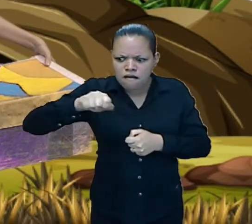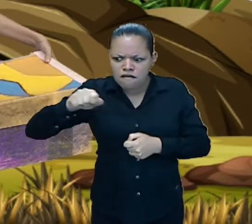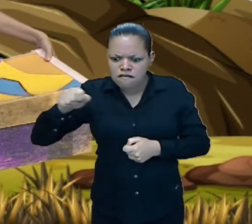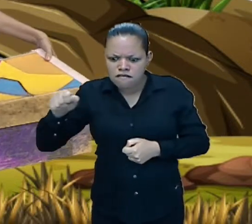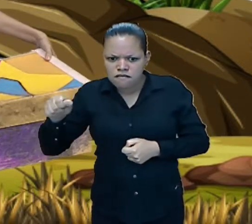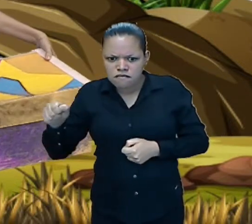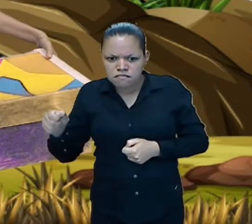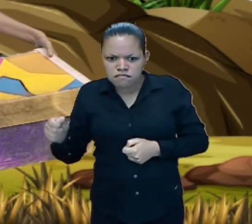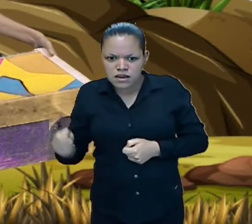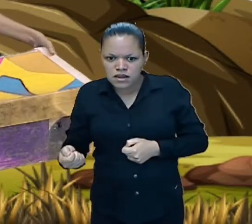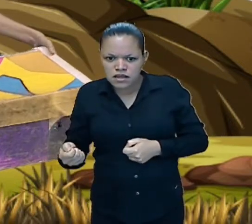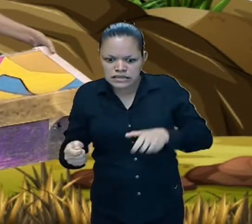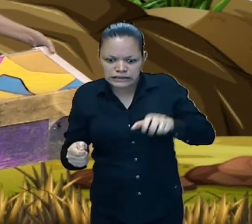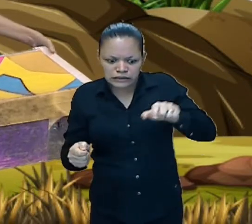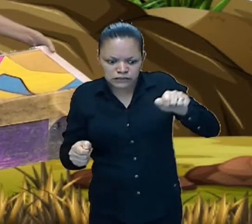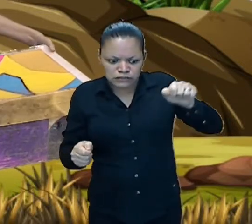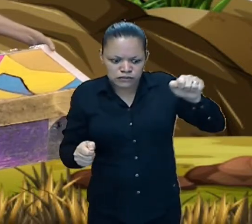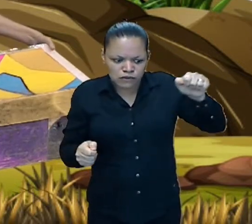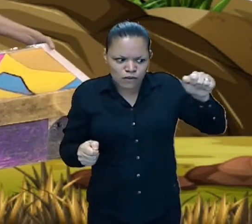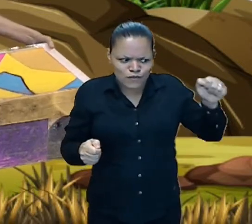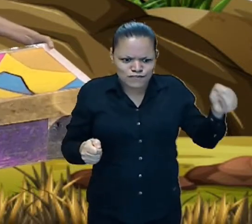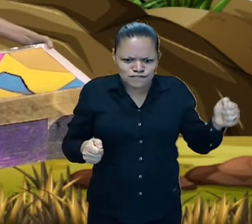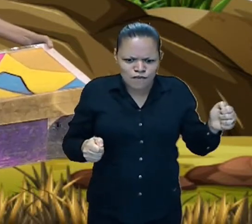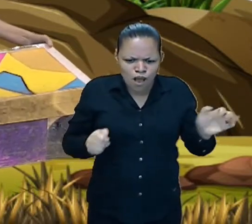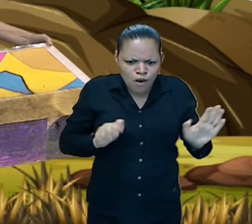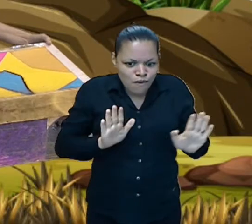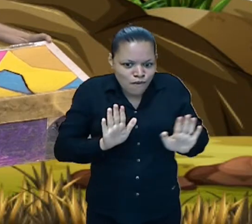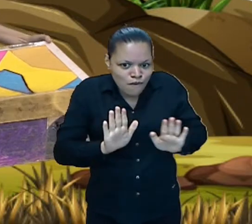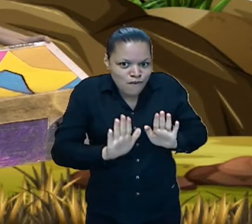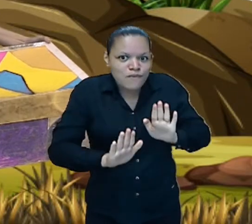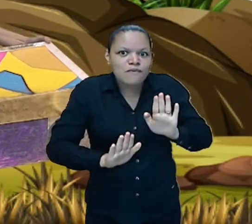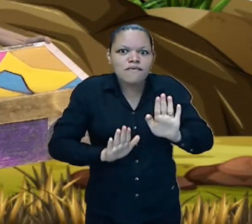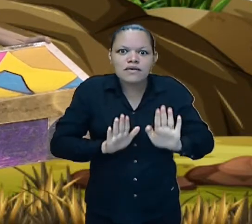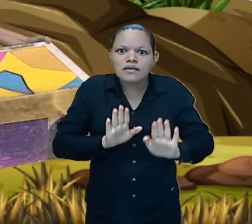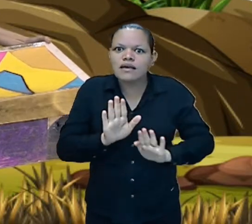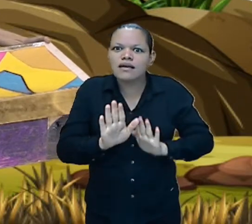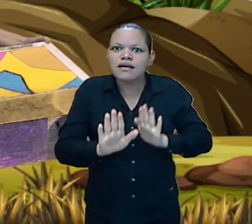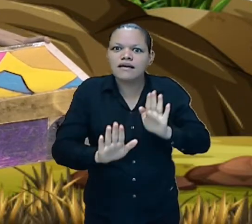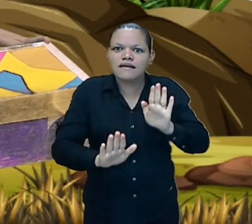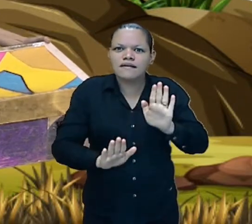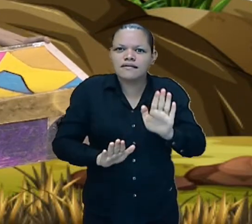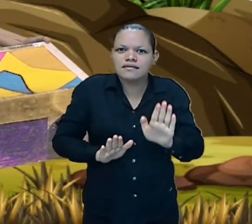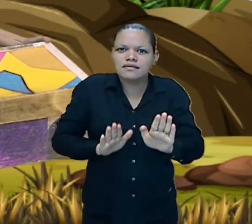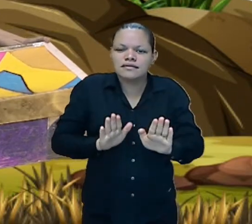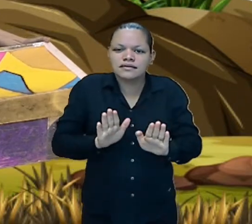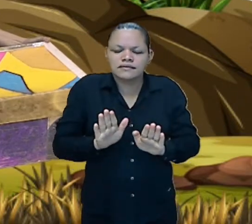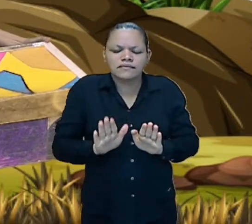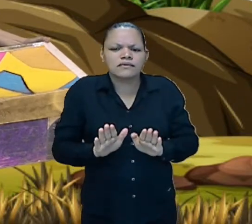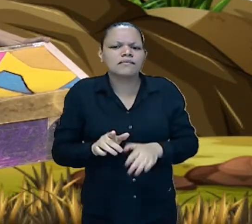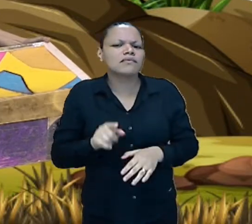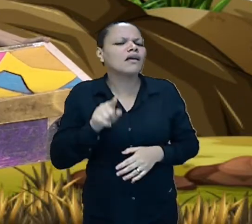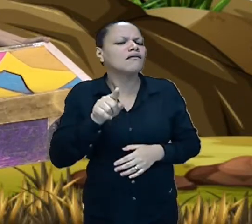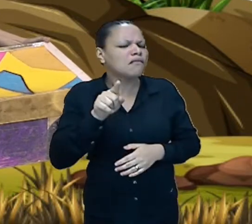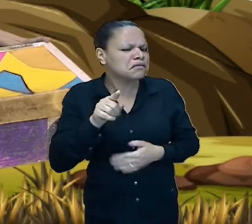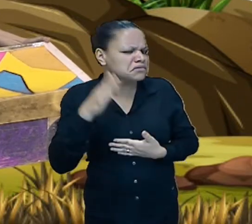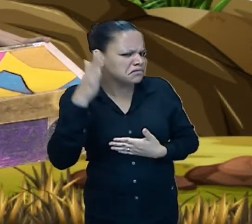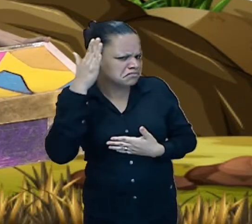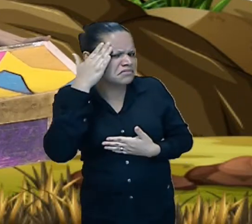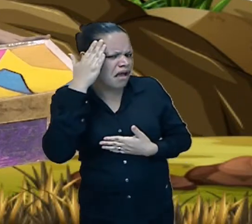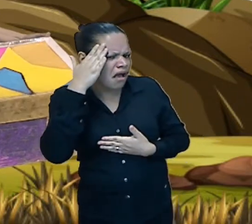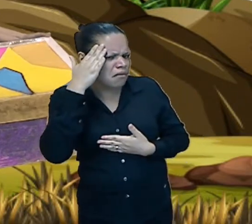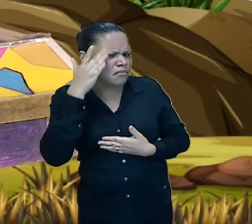foi abrindo com cuidado vocês tem ideia do que tinha lá dentro